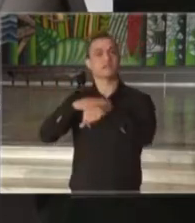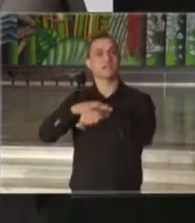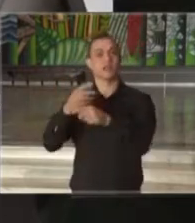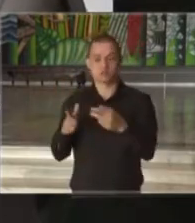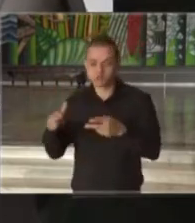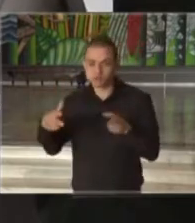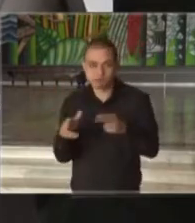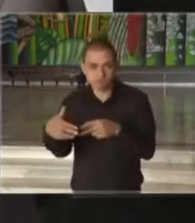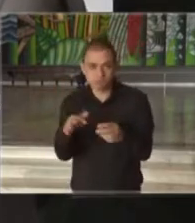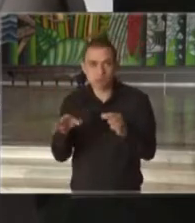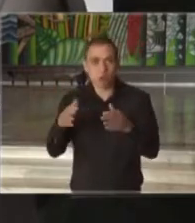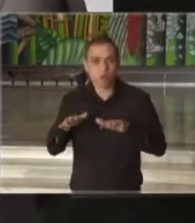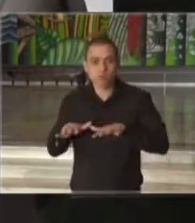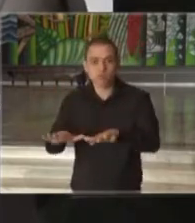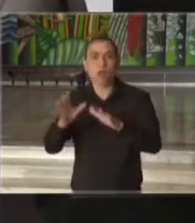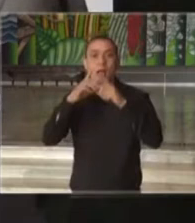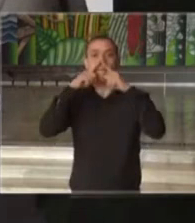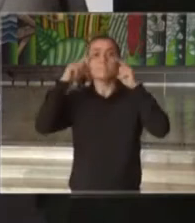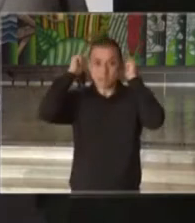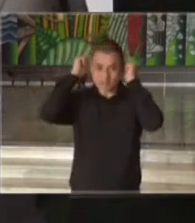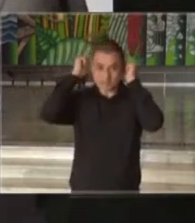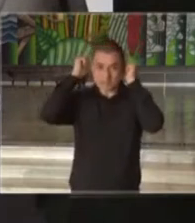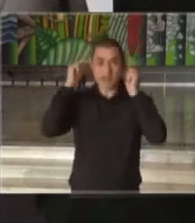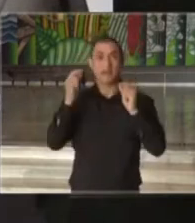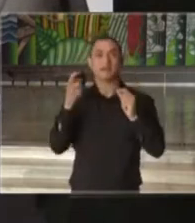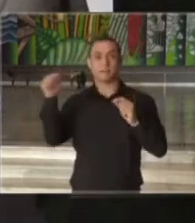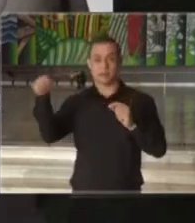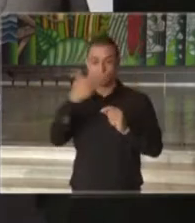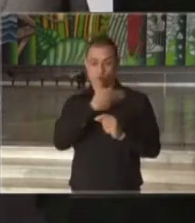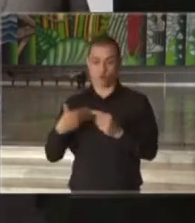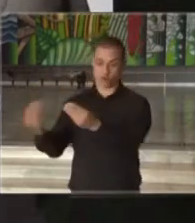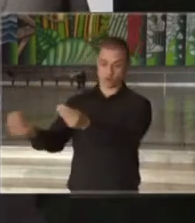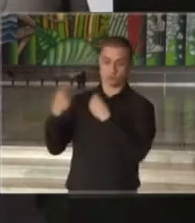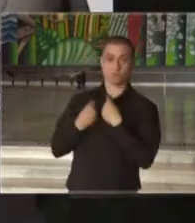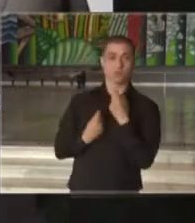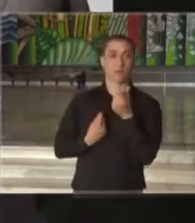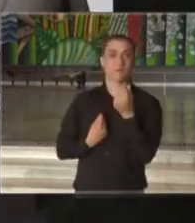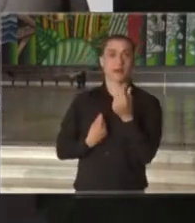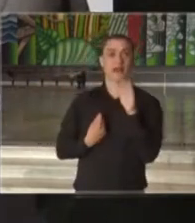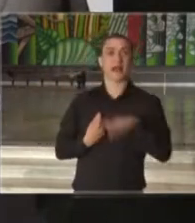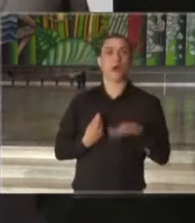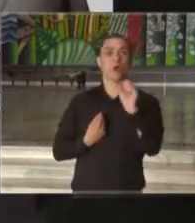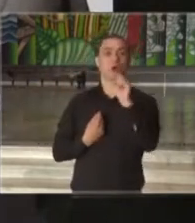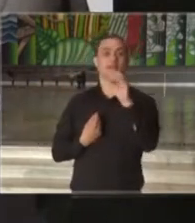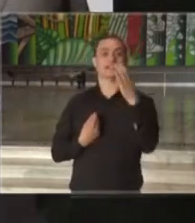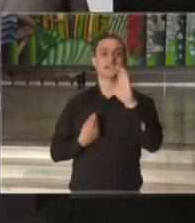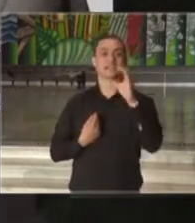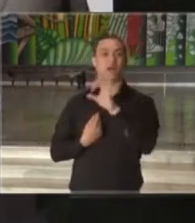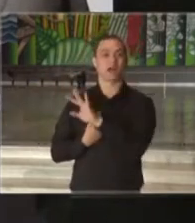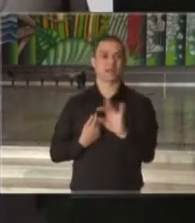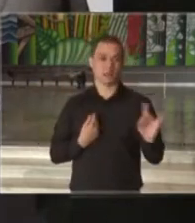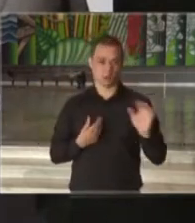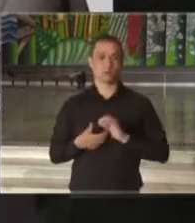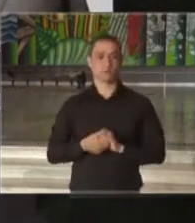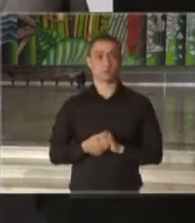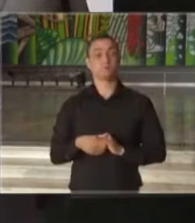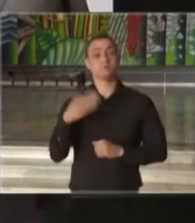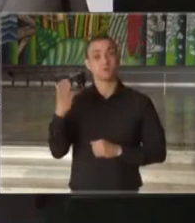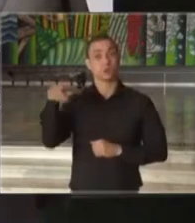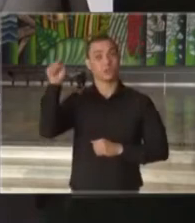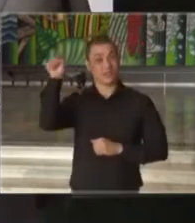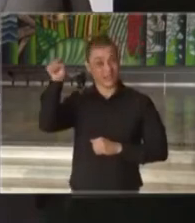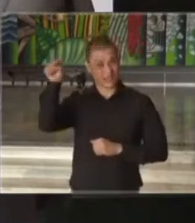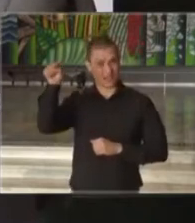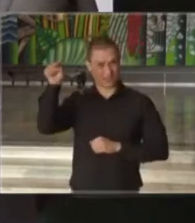destas máscaras, que terão um custo para o governo de São Paulo de 80 centavos por peça. Portanto, o sistema